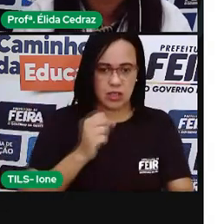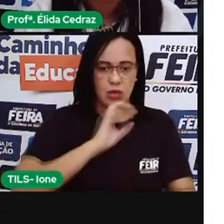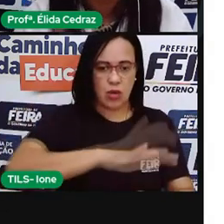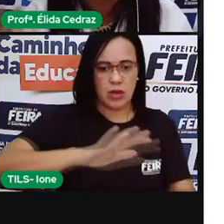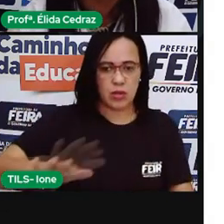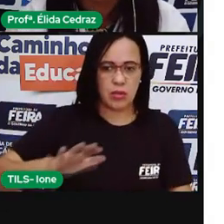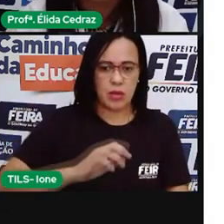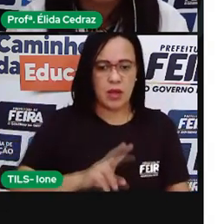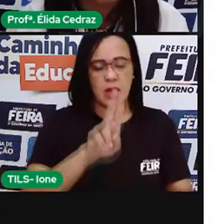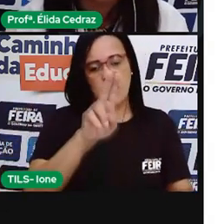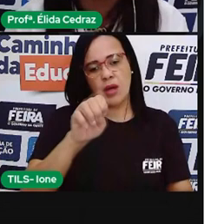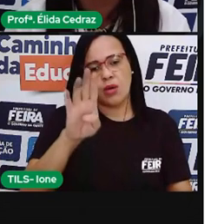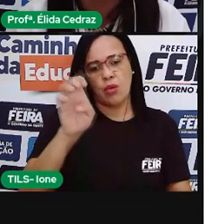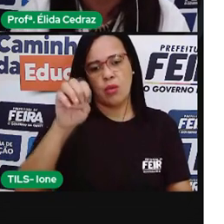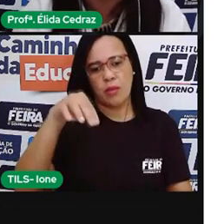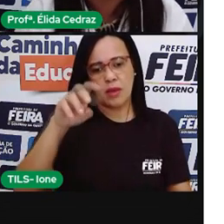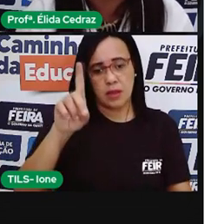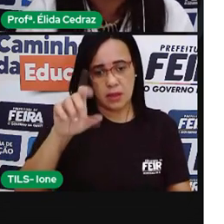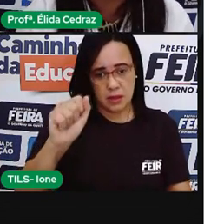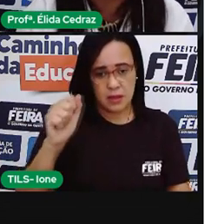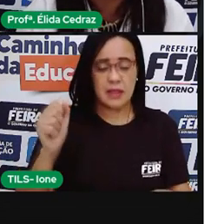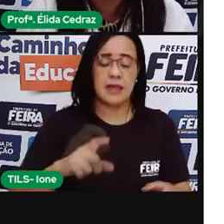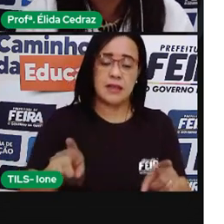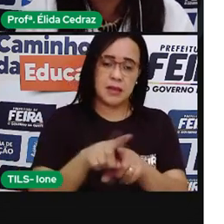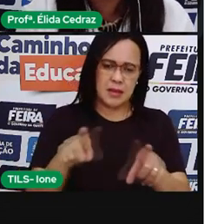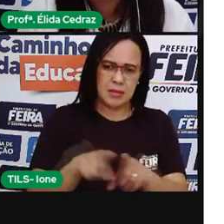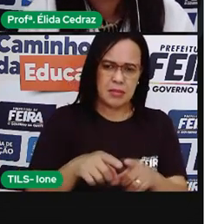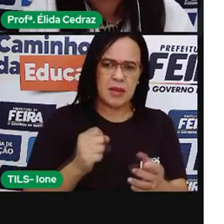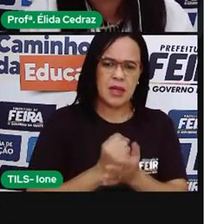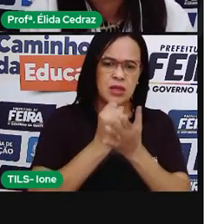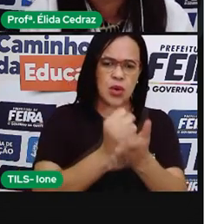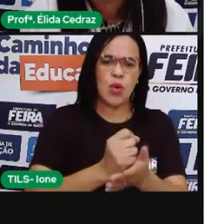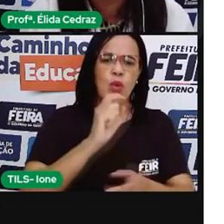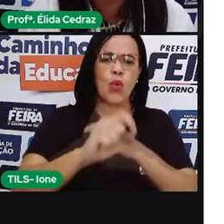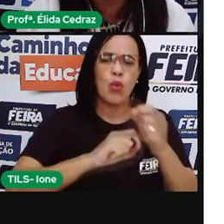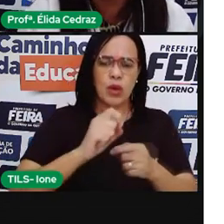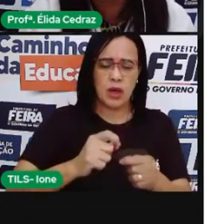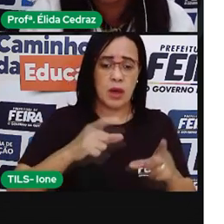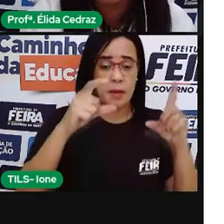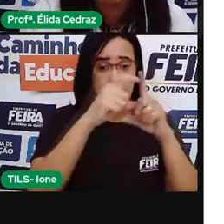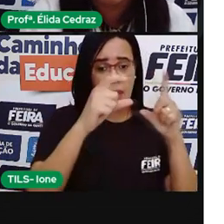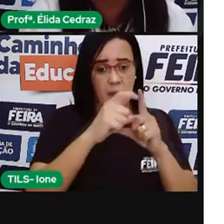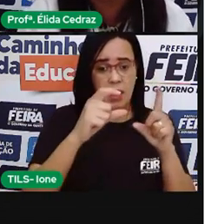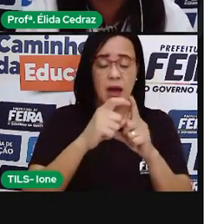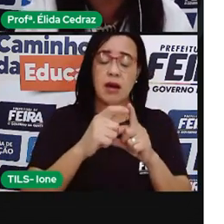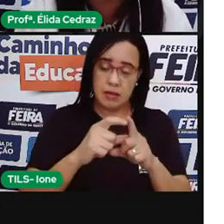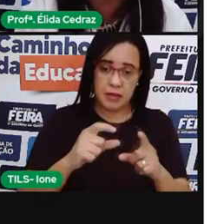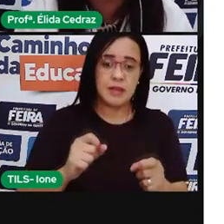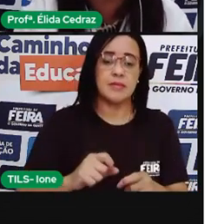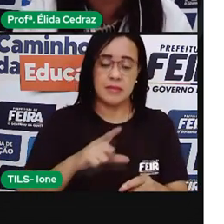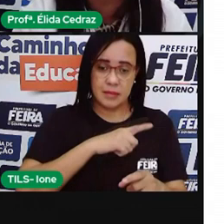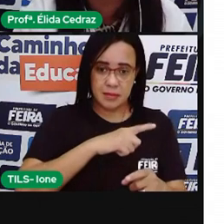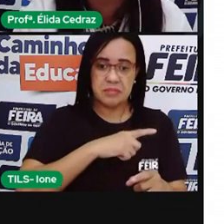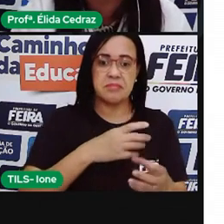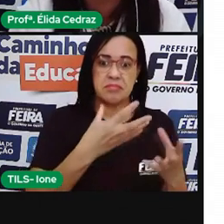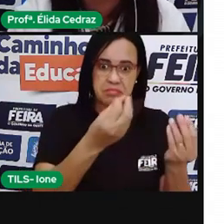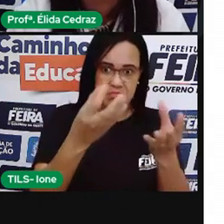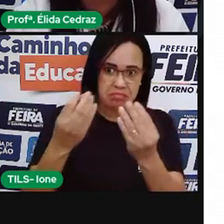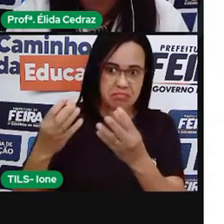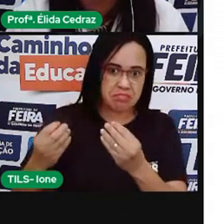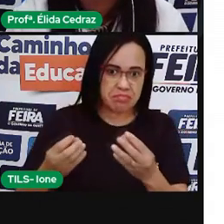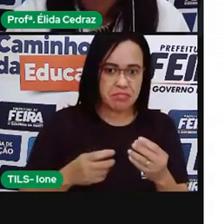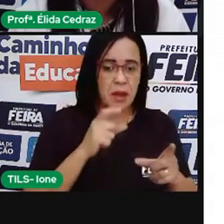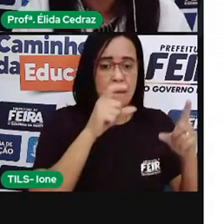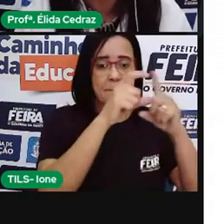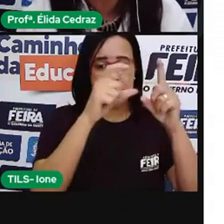umbana e outras, às contribuições. O vocabulário, o nosso vocabulário também é rico em